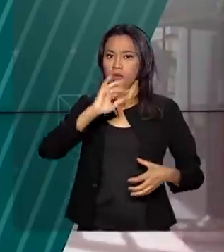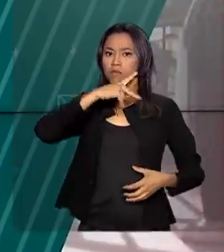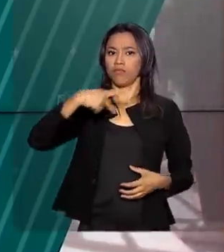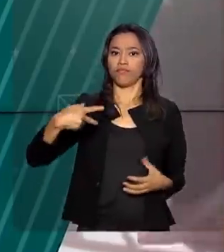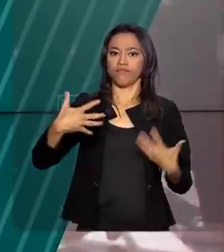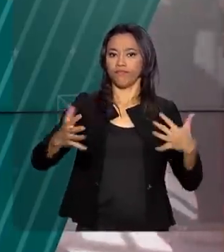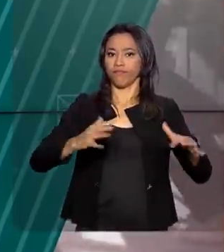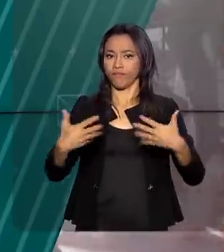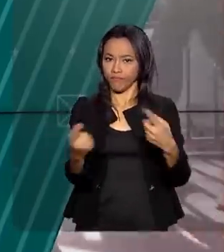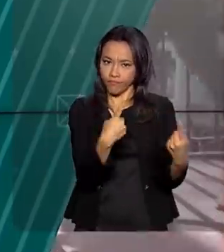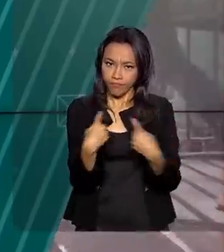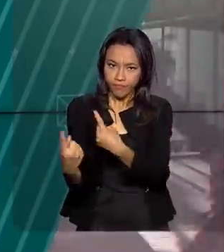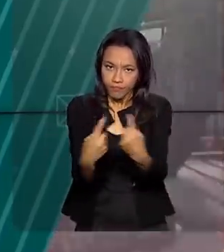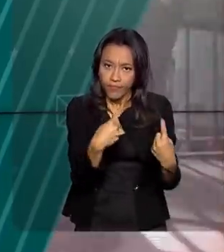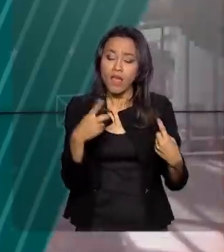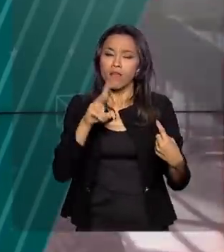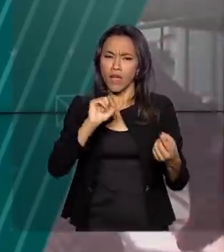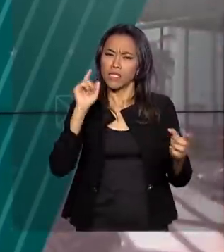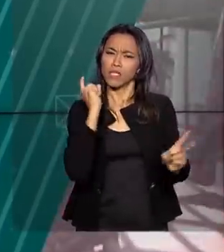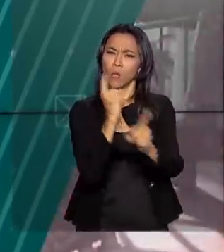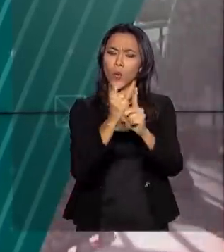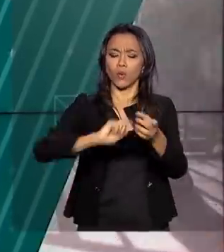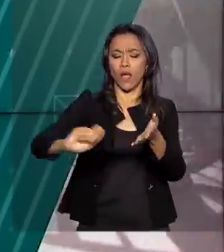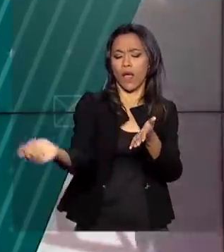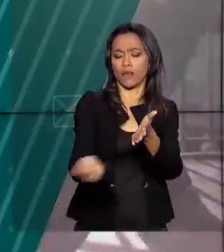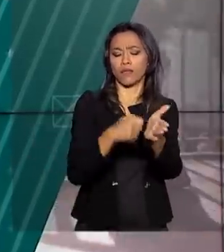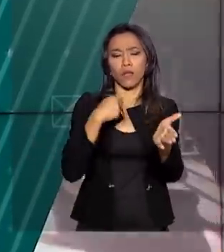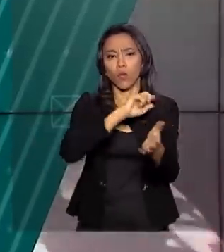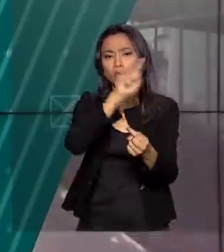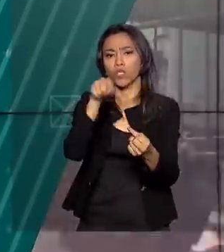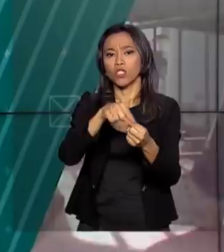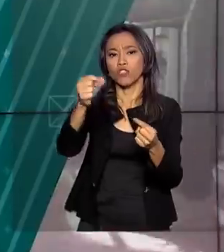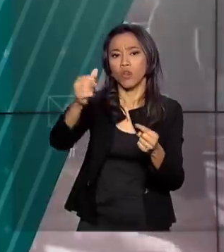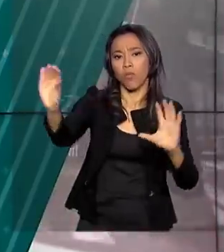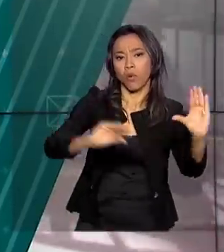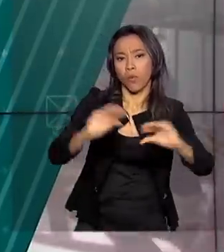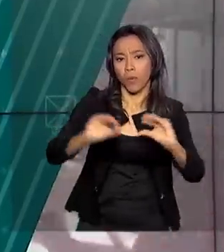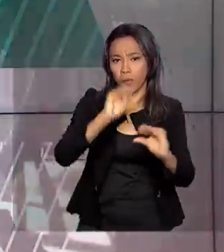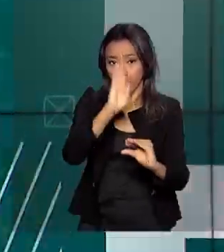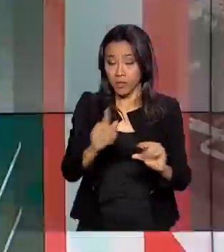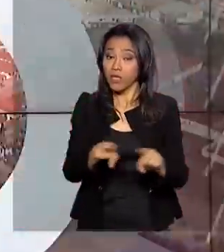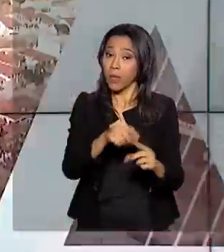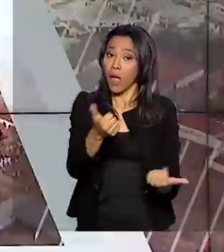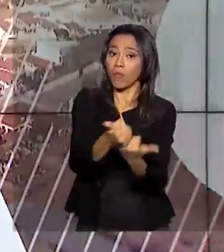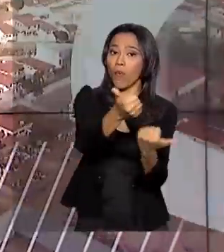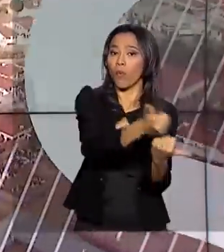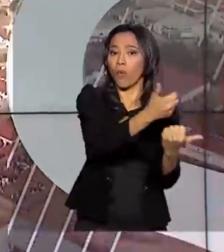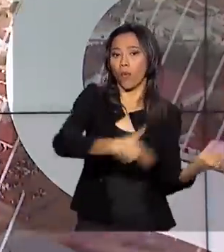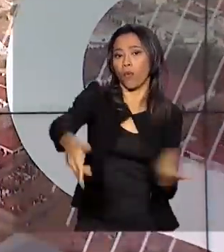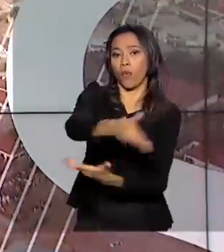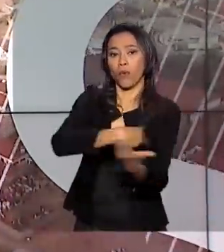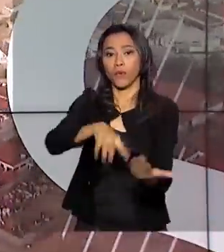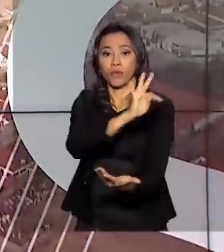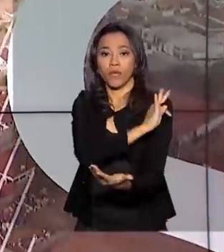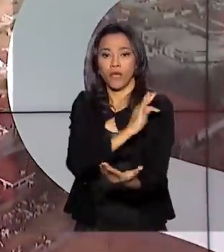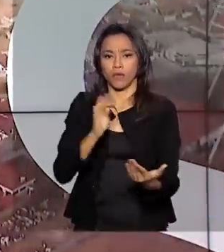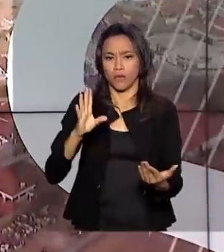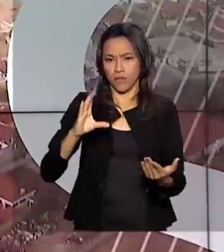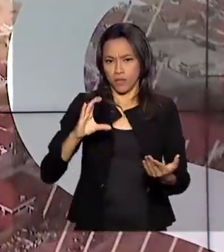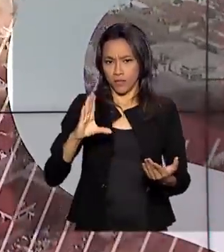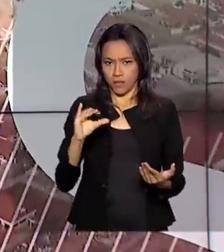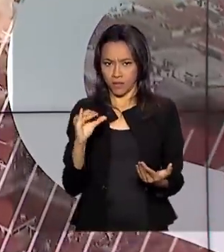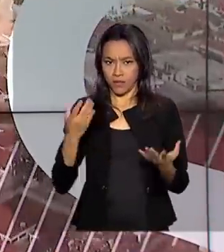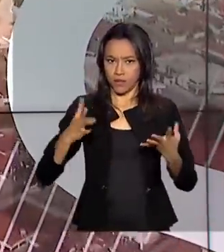encontro, devem ser assinados acordos para atrair investimentos, além da cooperação técnica em ciência, tecnologia e